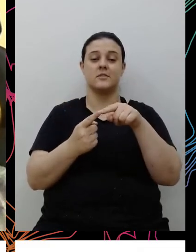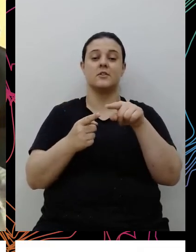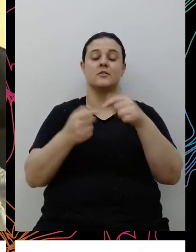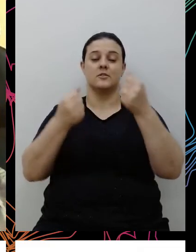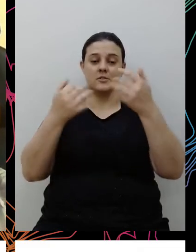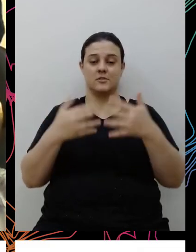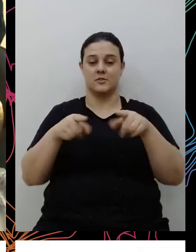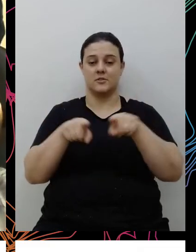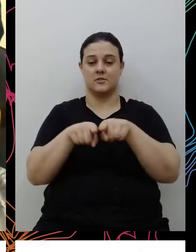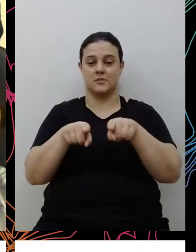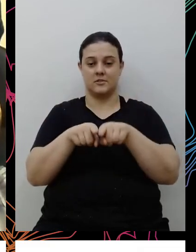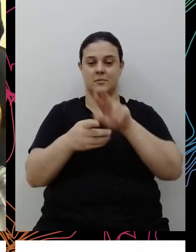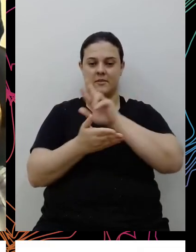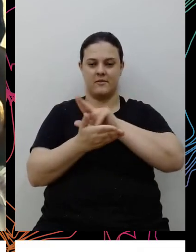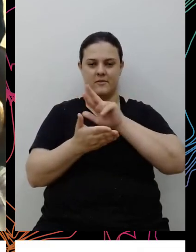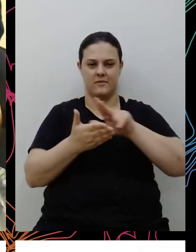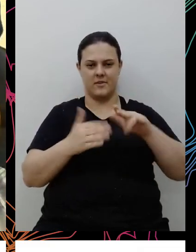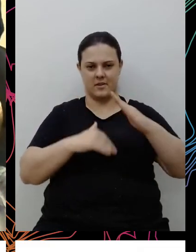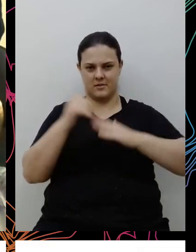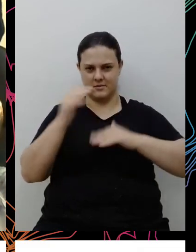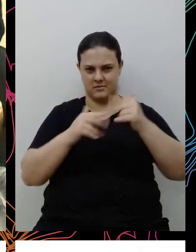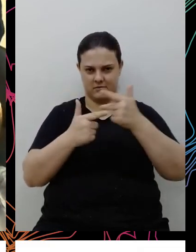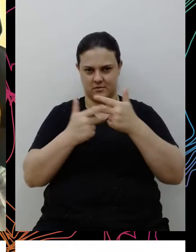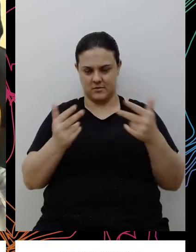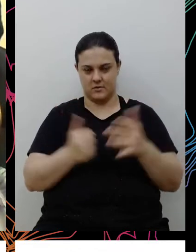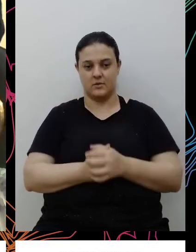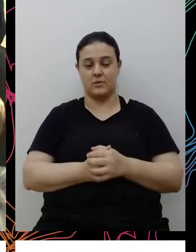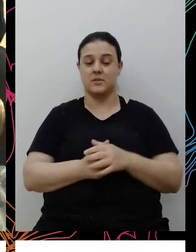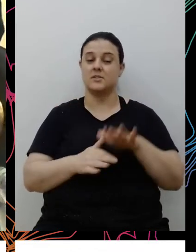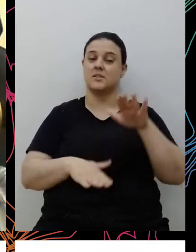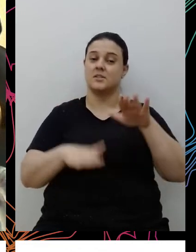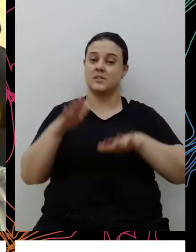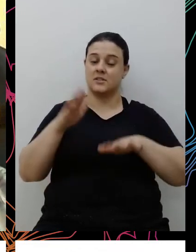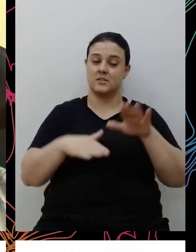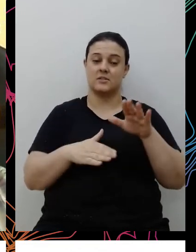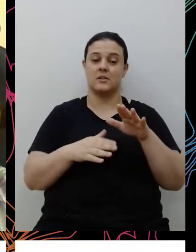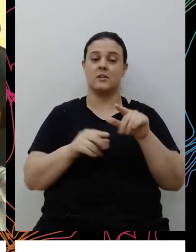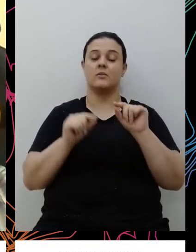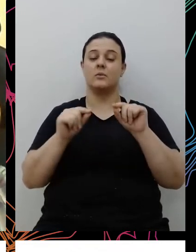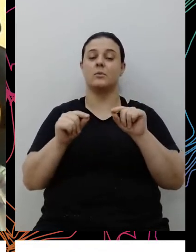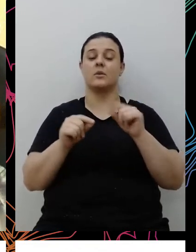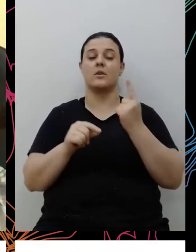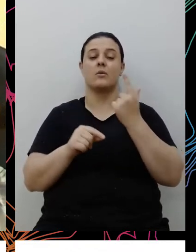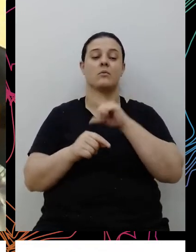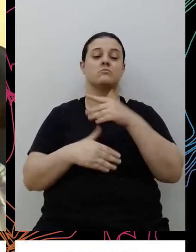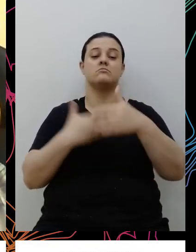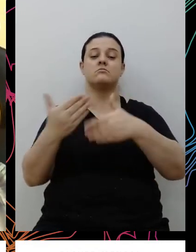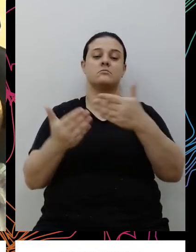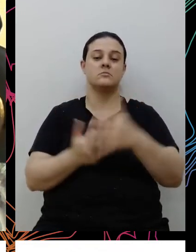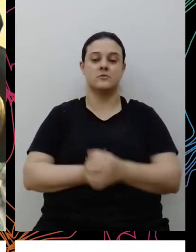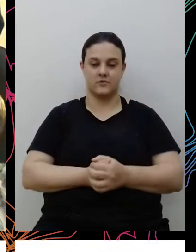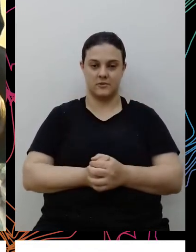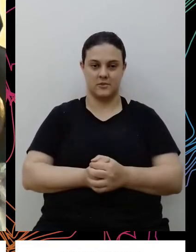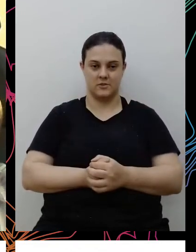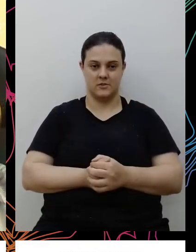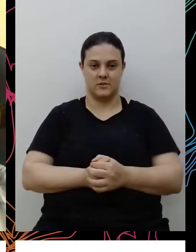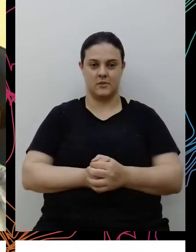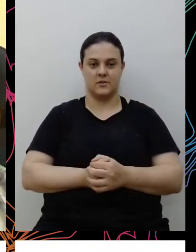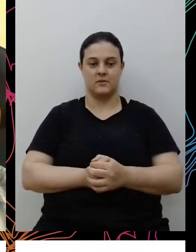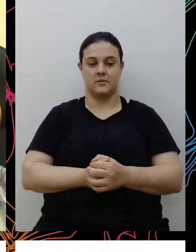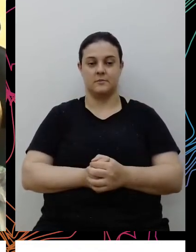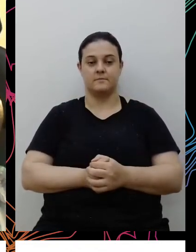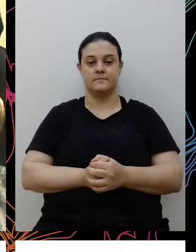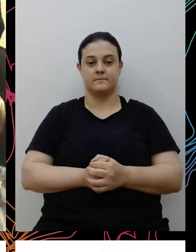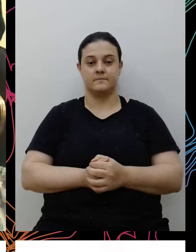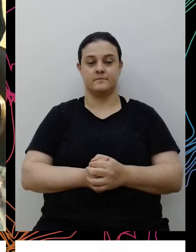várias ações de curto, médio prazo, enfim, talvez trazer um pouco onde vocês estão, pra onde vamos, o que que se coloca como desafio e